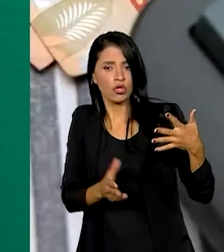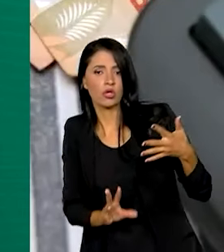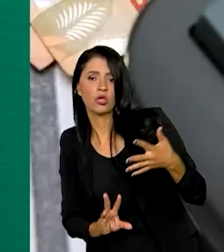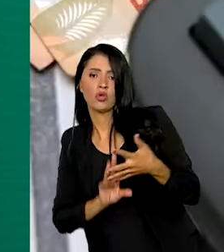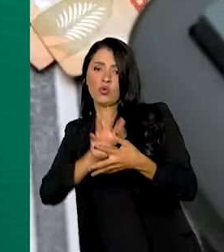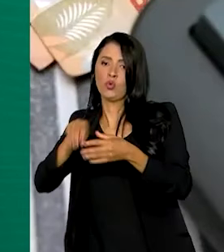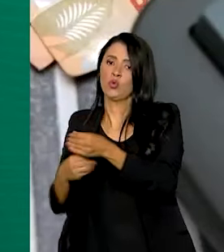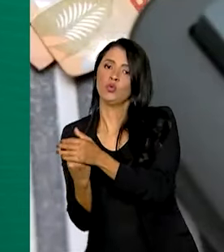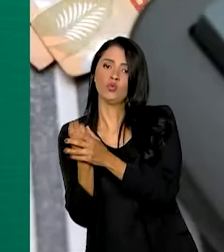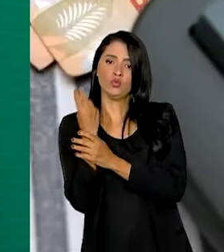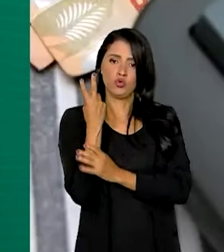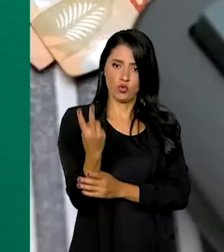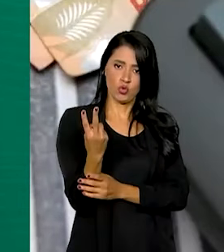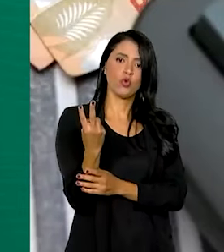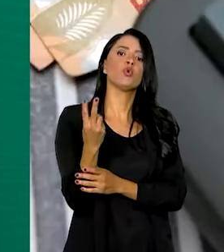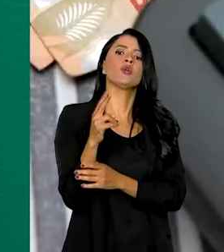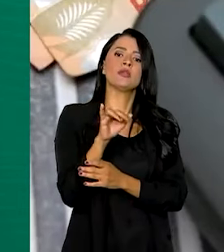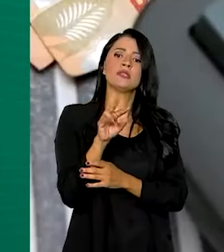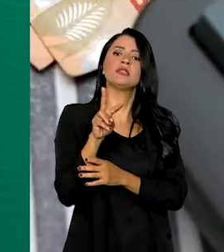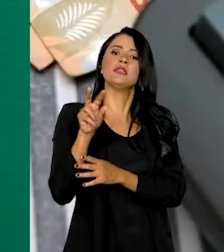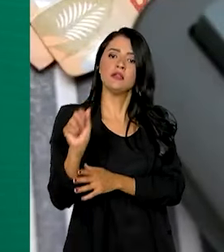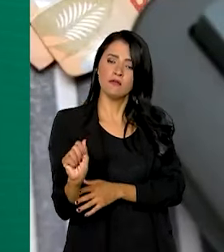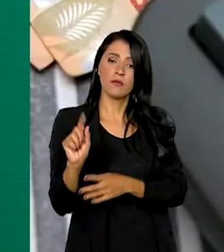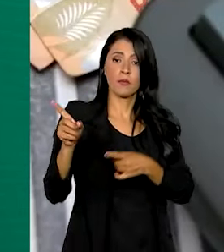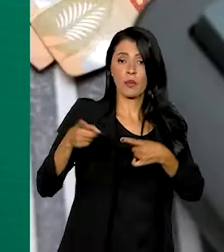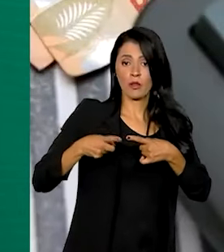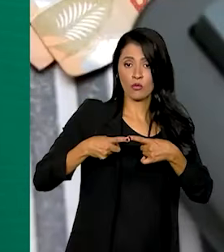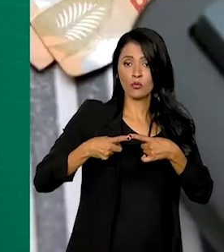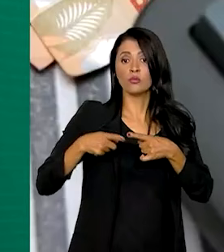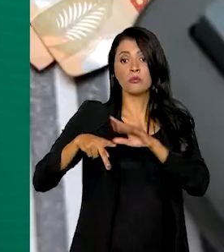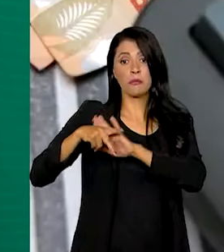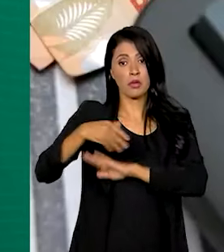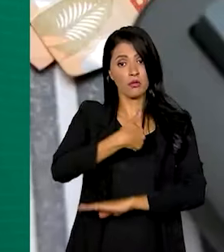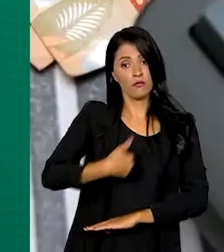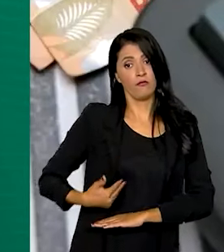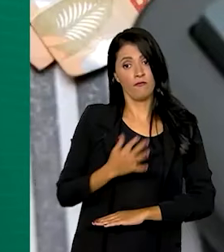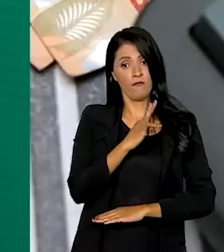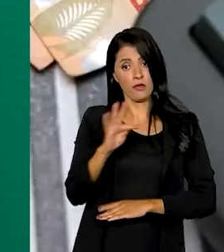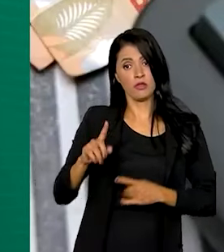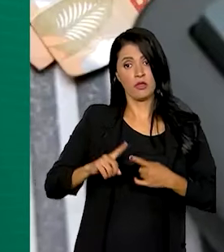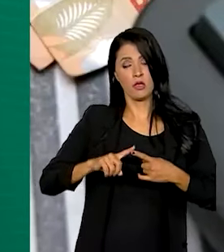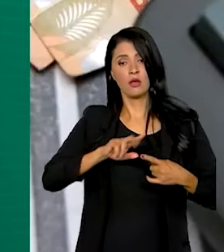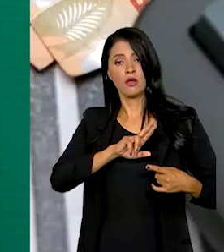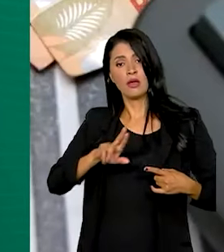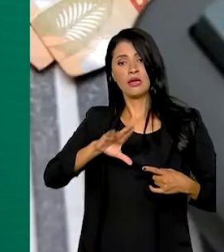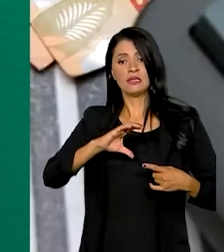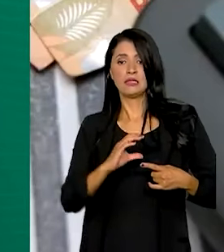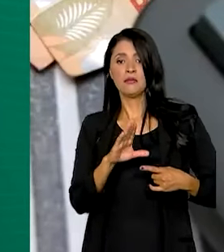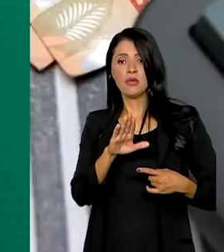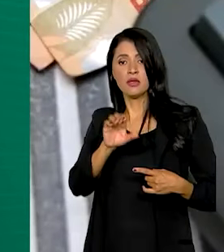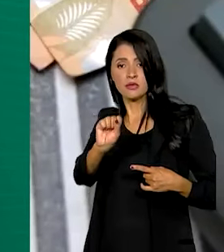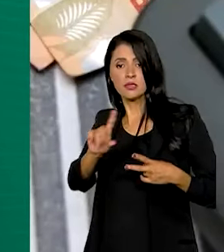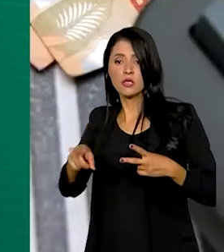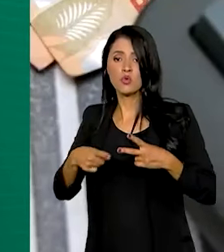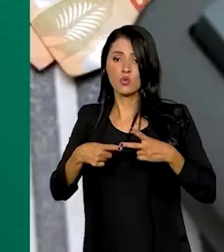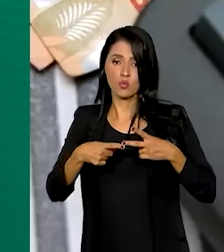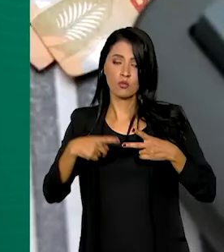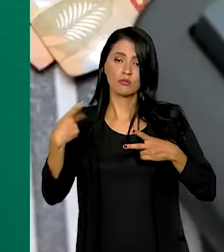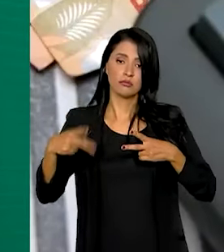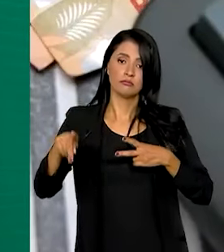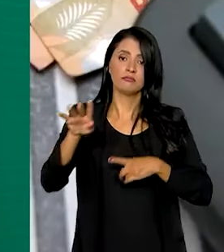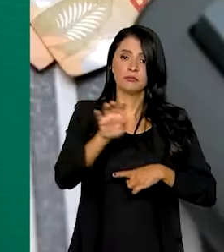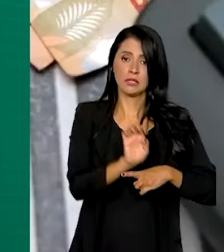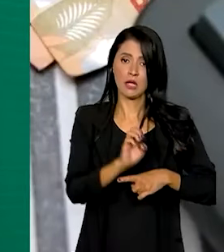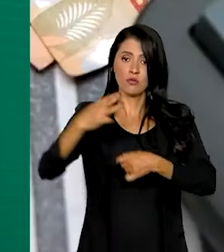simplificados em dois IVAs, sendo um gerenciado pelo governo federal, denominado CBS, e outro pelos